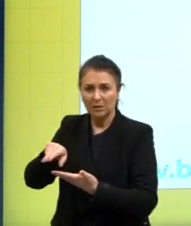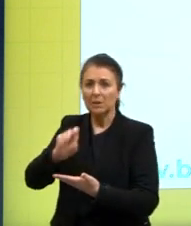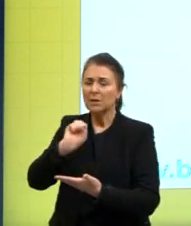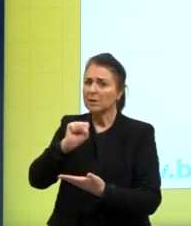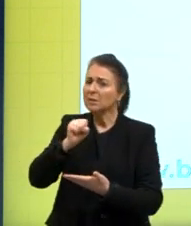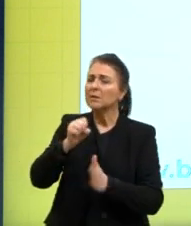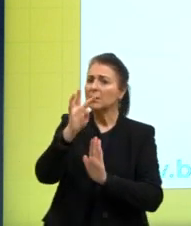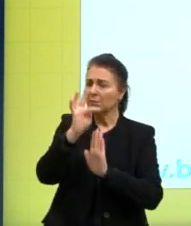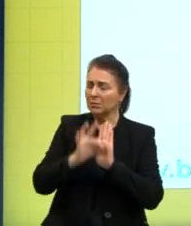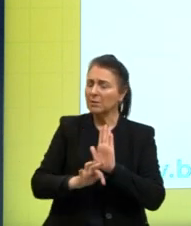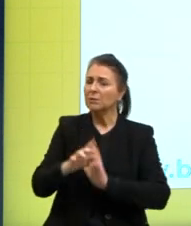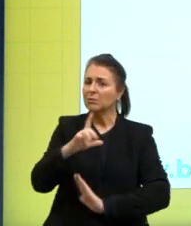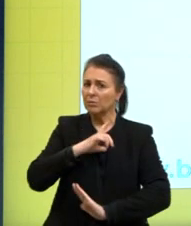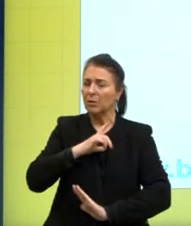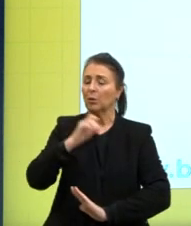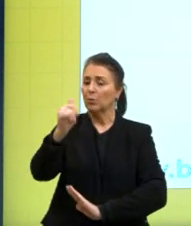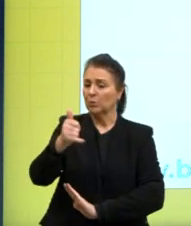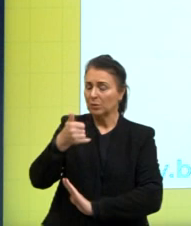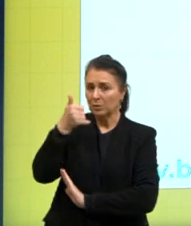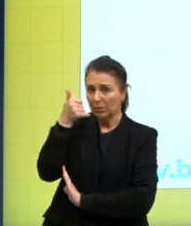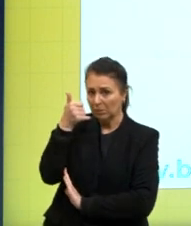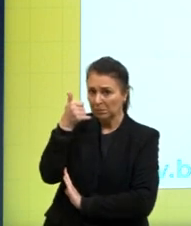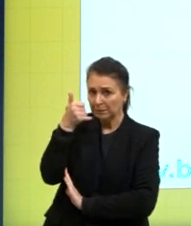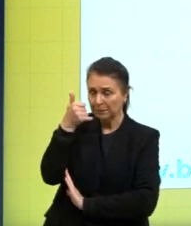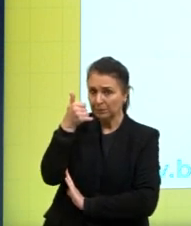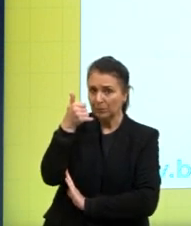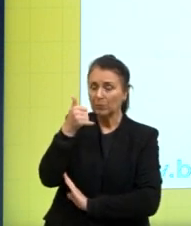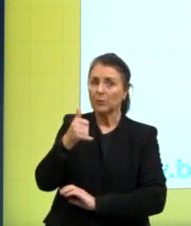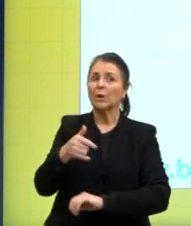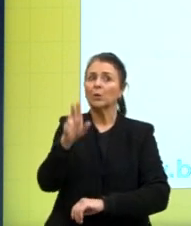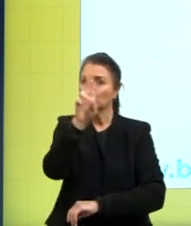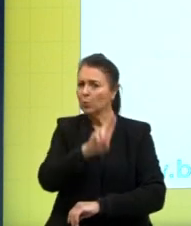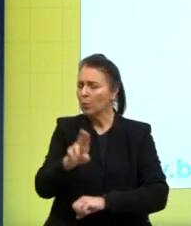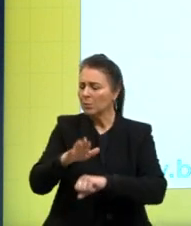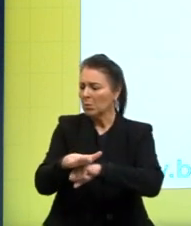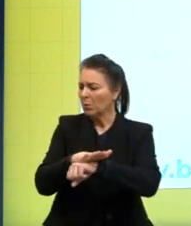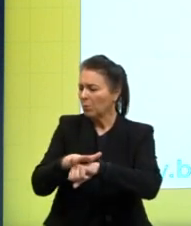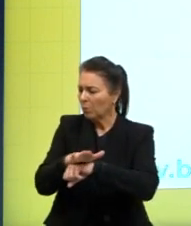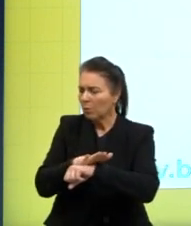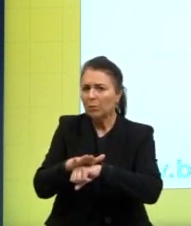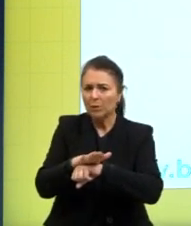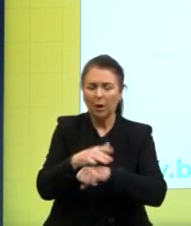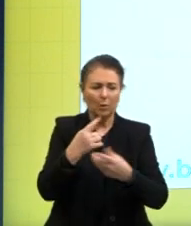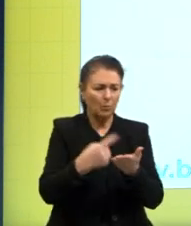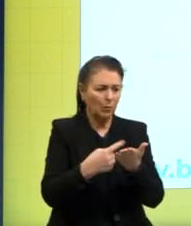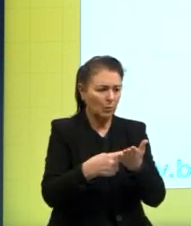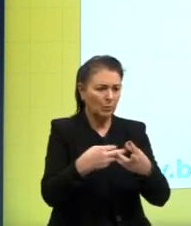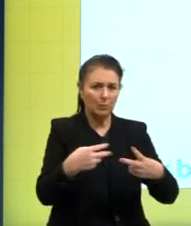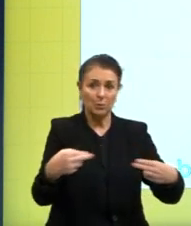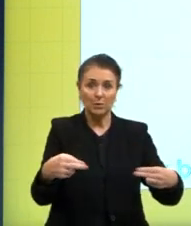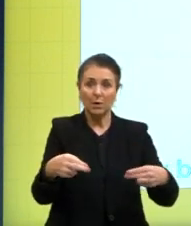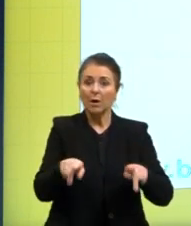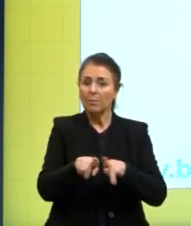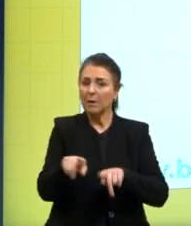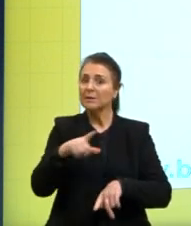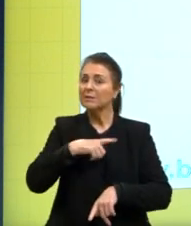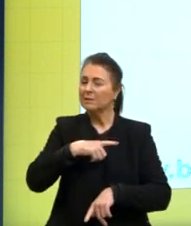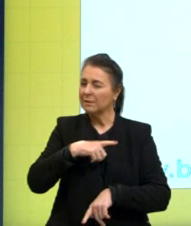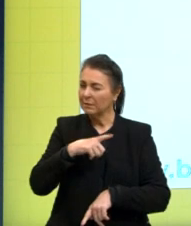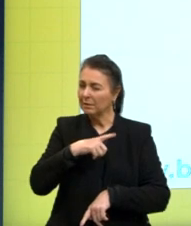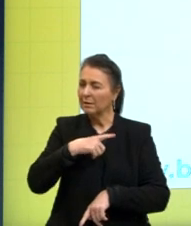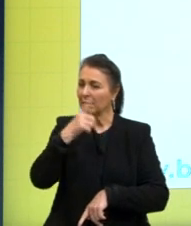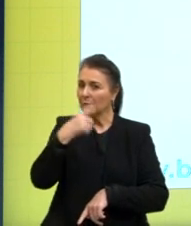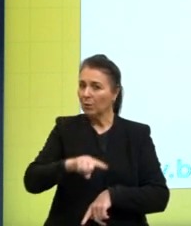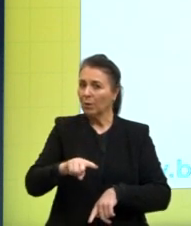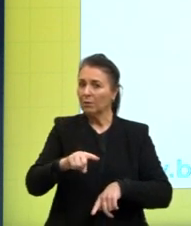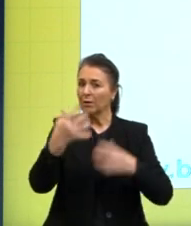o celular além da conversação oferece outros recursos outras funções mas